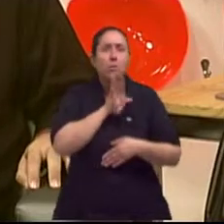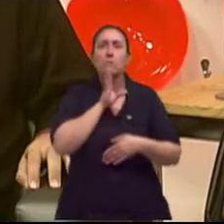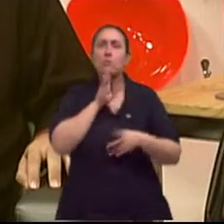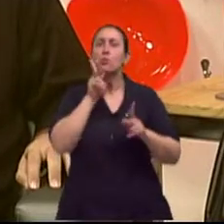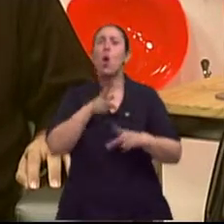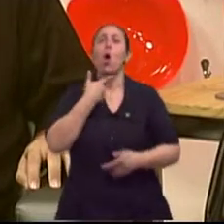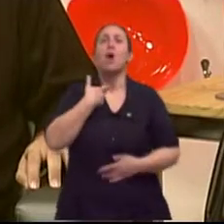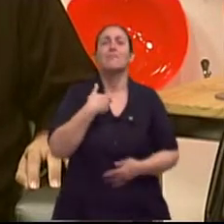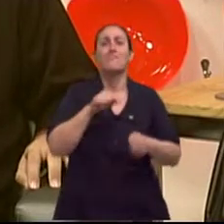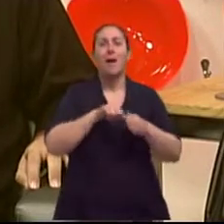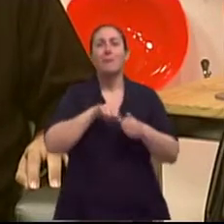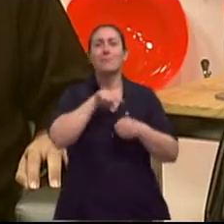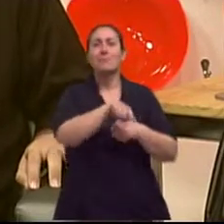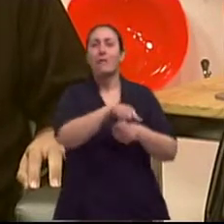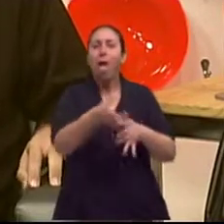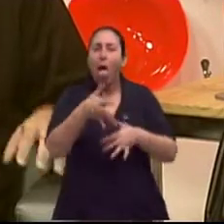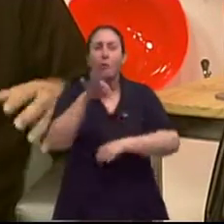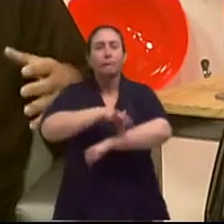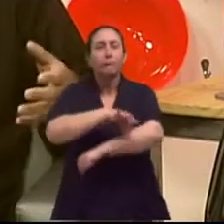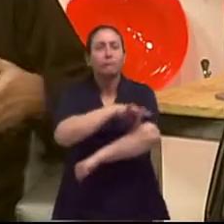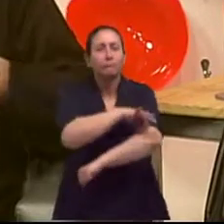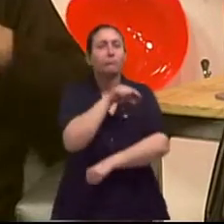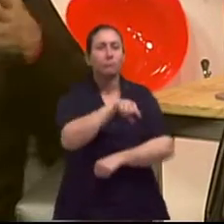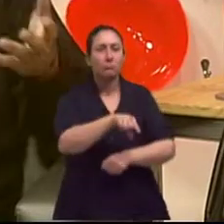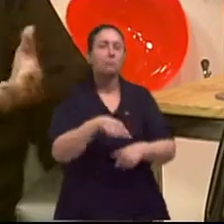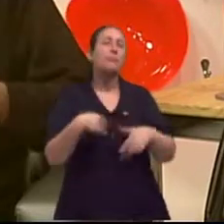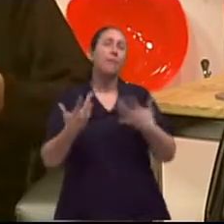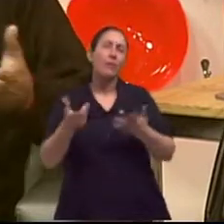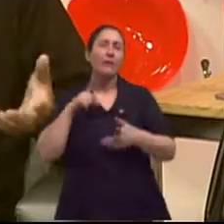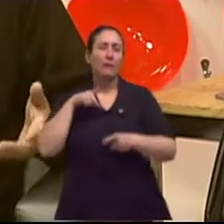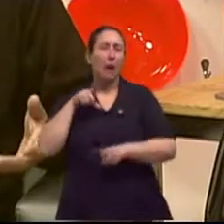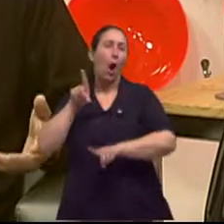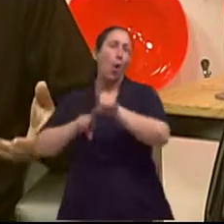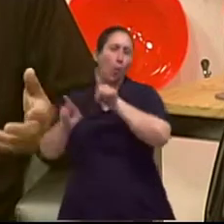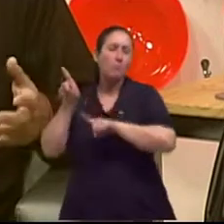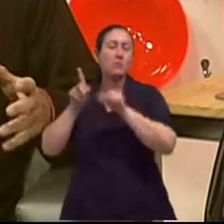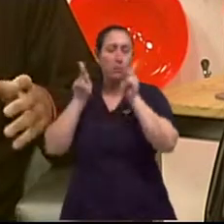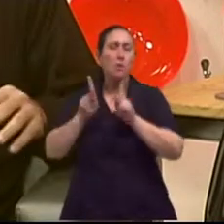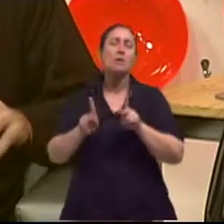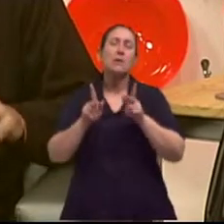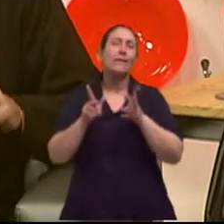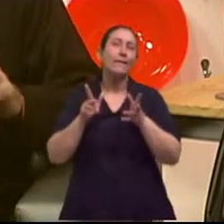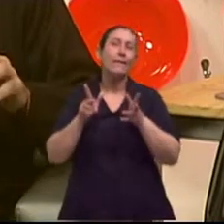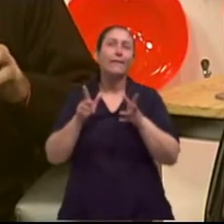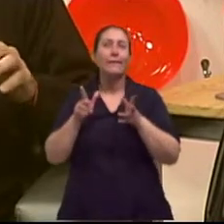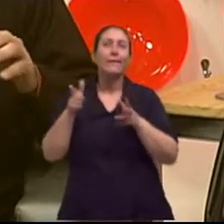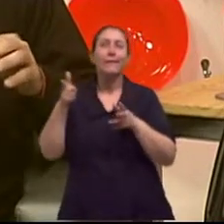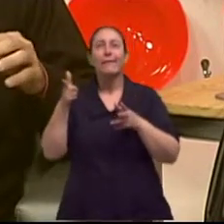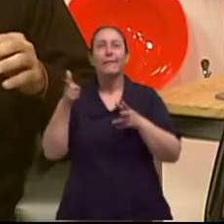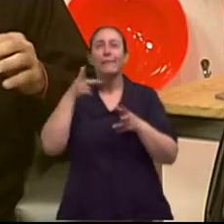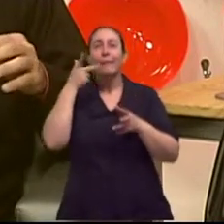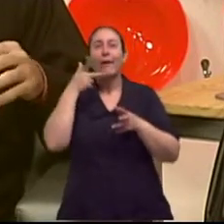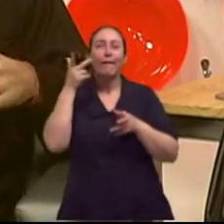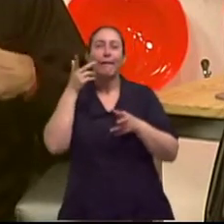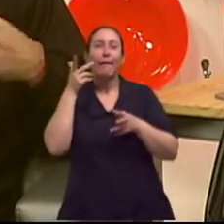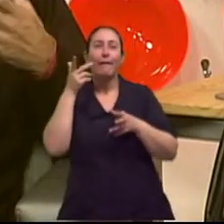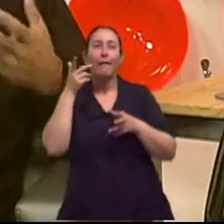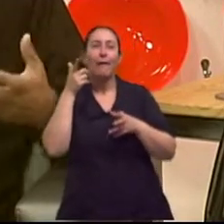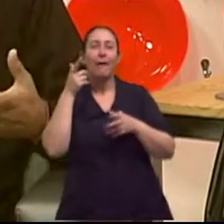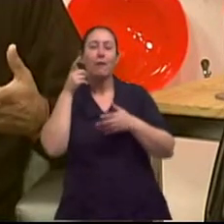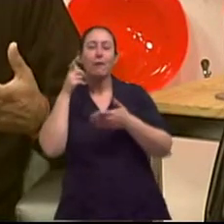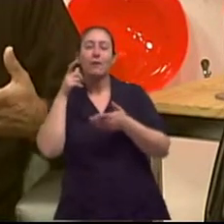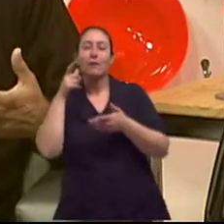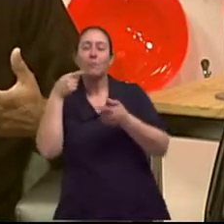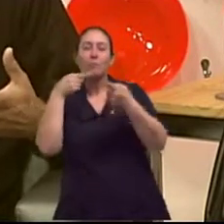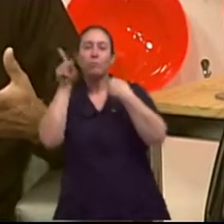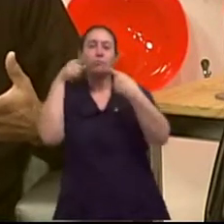elas fazem. Então, assim, inclusive hoje, existem até algumas divergências no que está escrito, mas, na verdade,